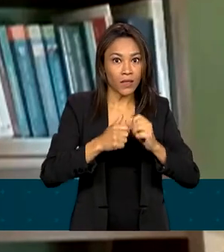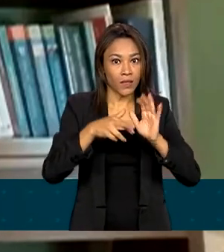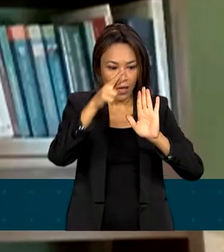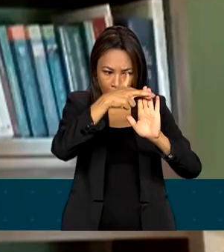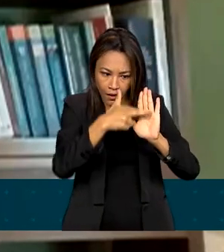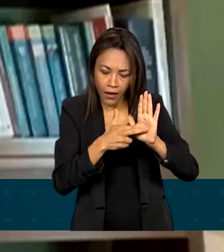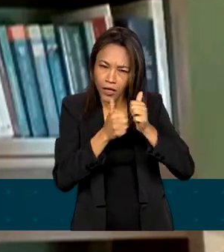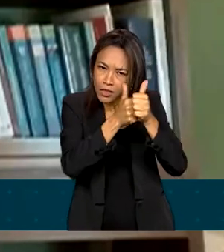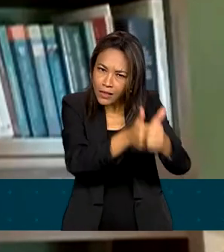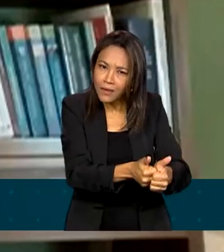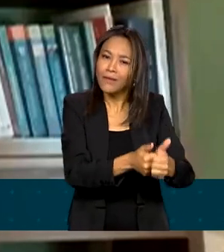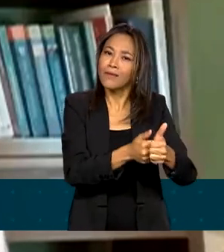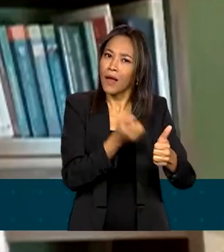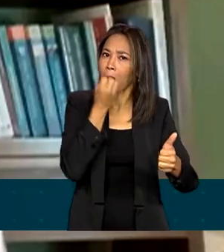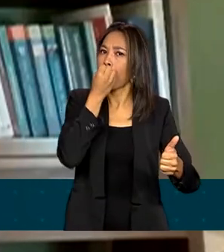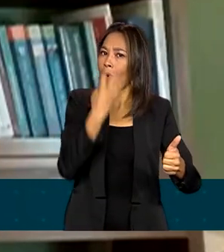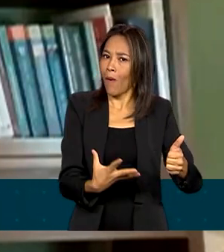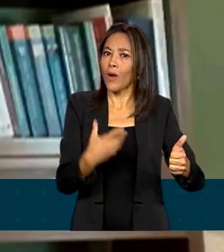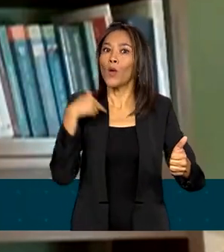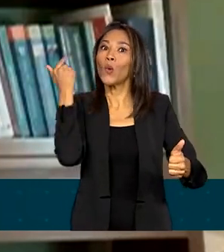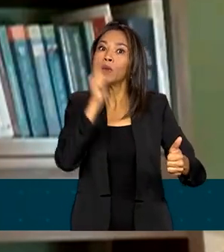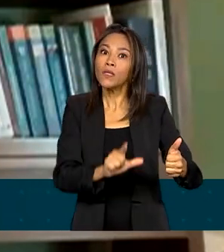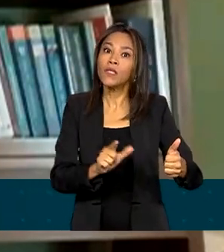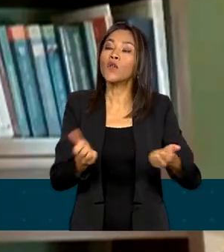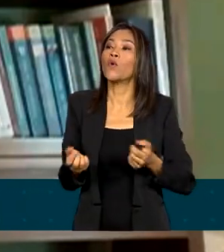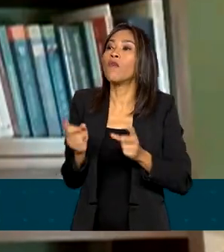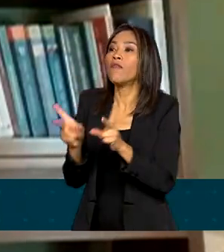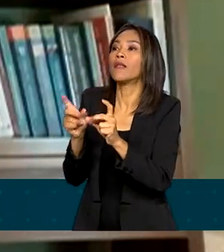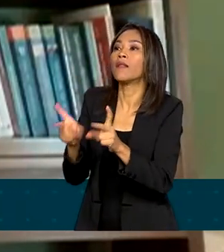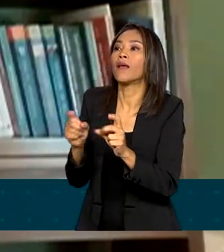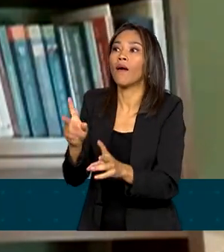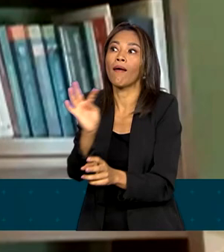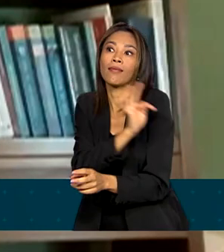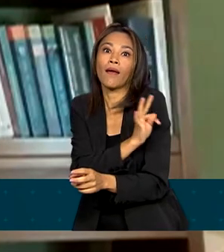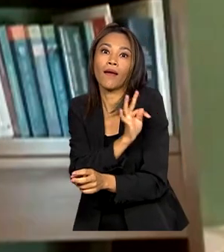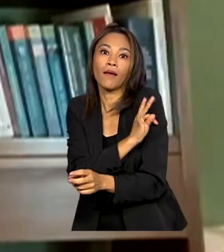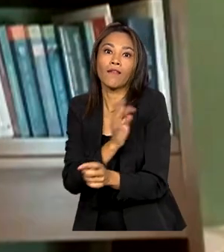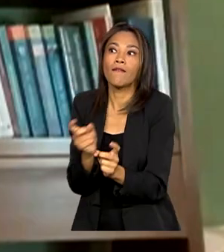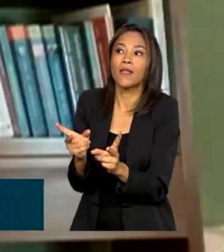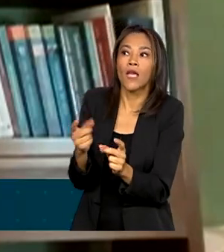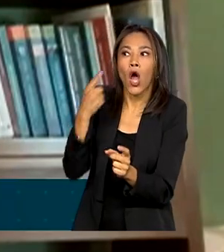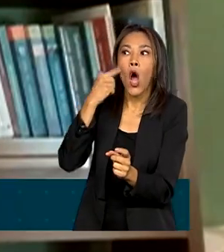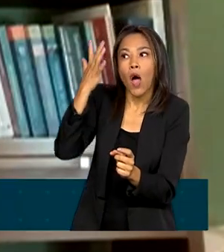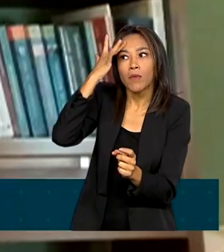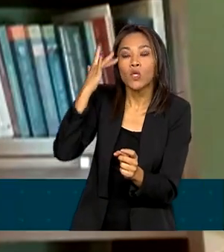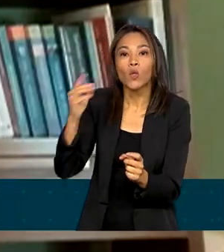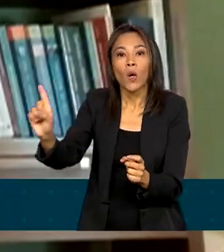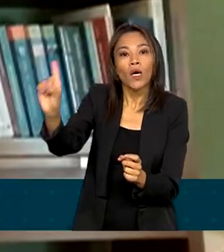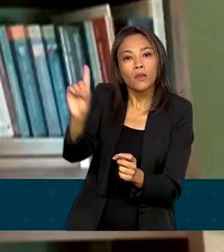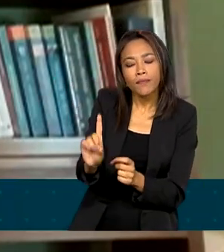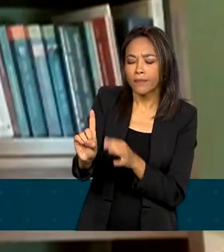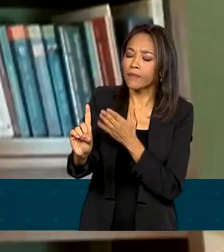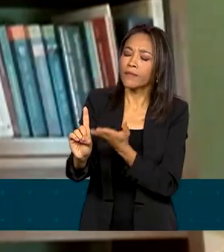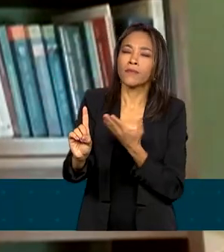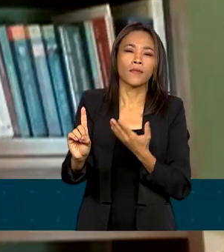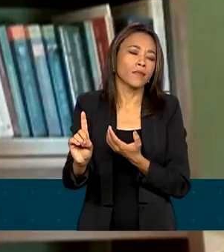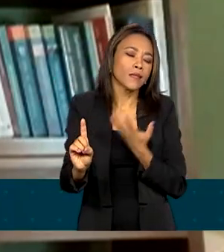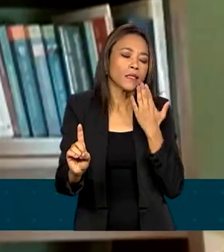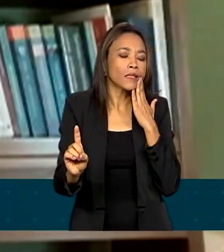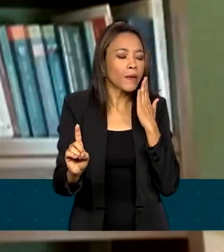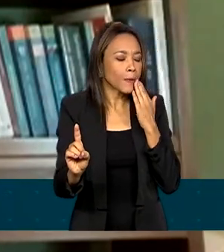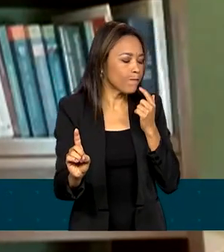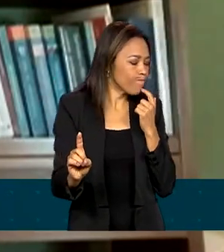porque assim eu consigo fazer uma venda técnica. A pessoa, o cliente lá fora quer um